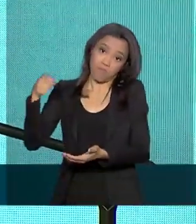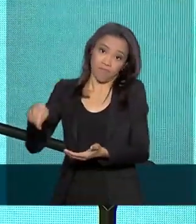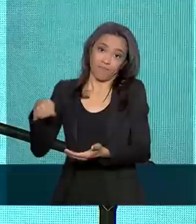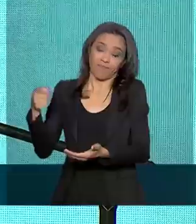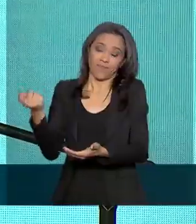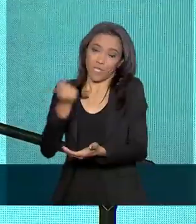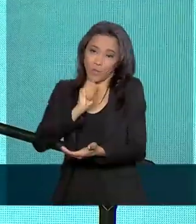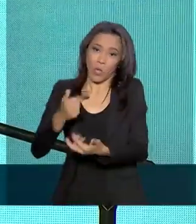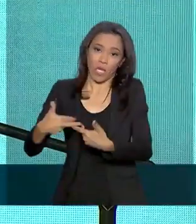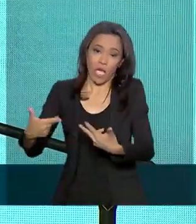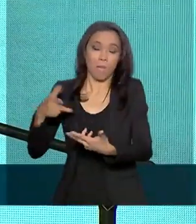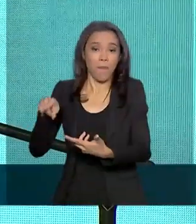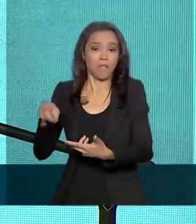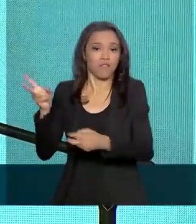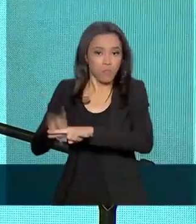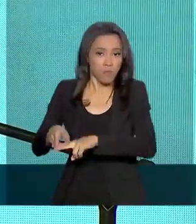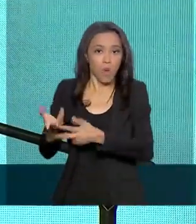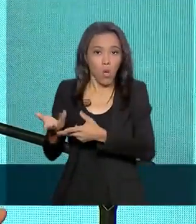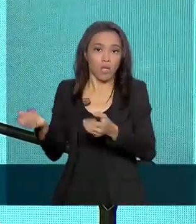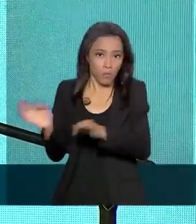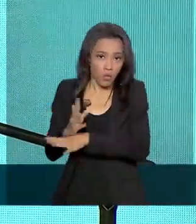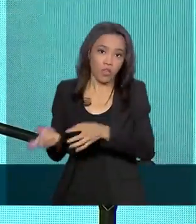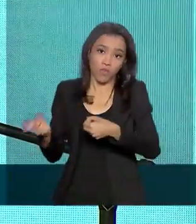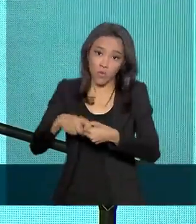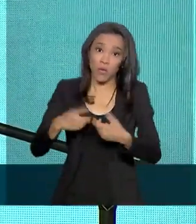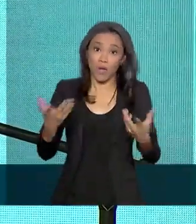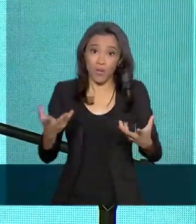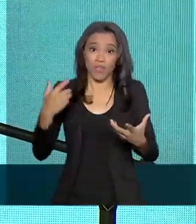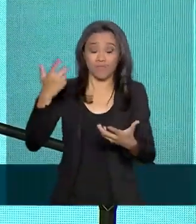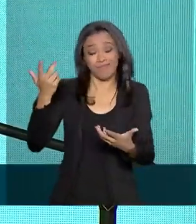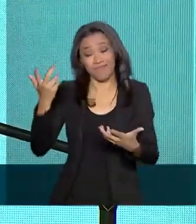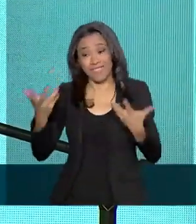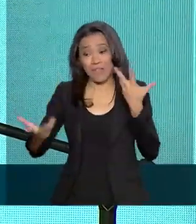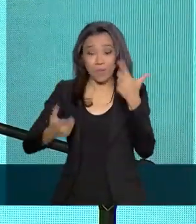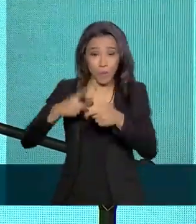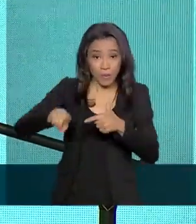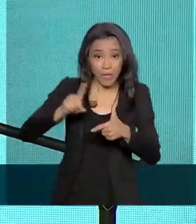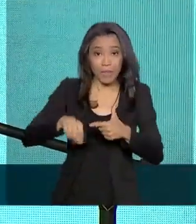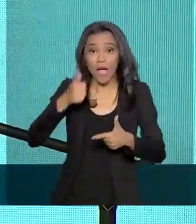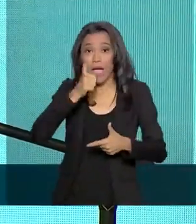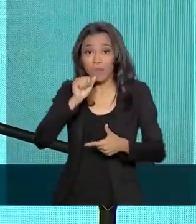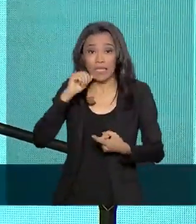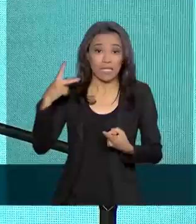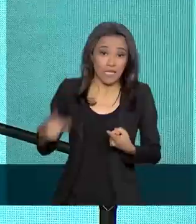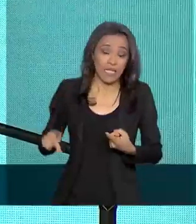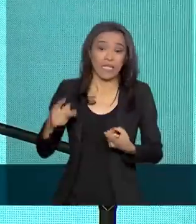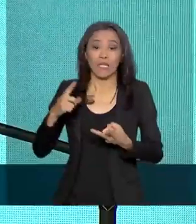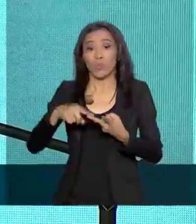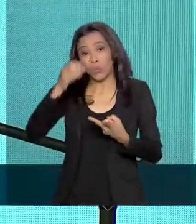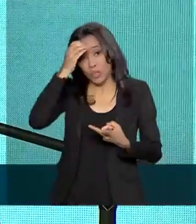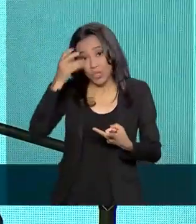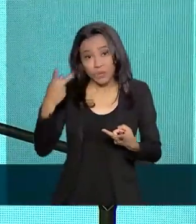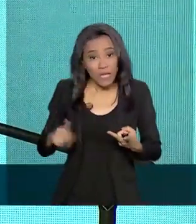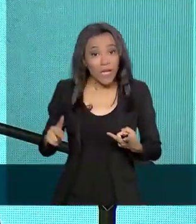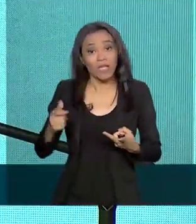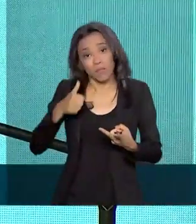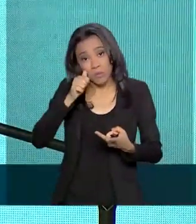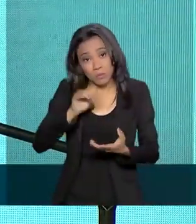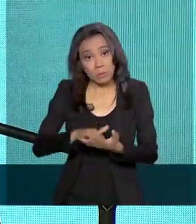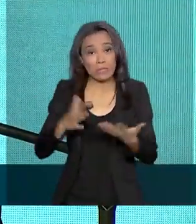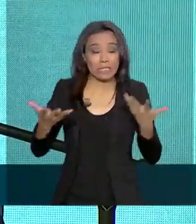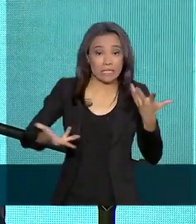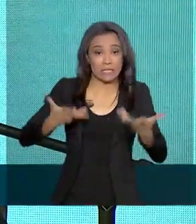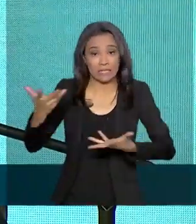crime, mas volta à tona, como uma família de desequilibrados. A mãe dela também entrou, um tio dela. E se for